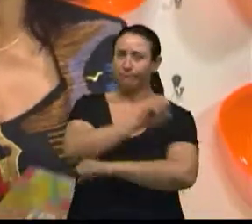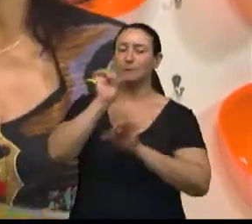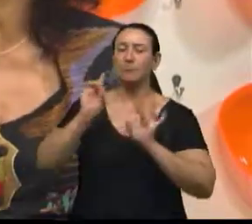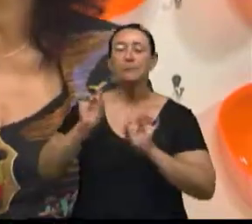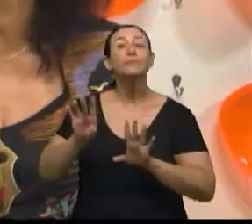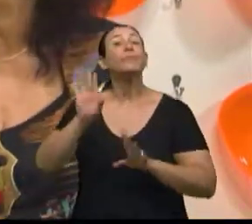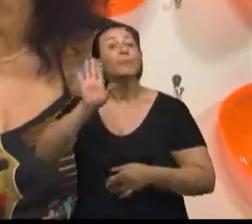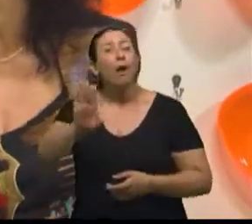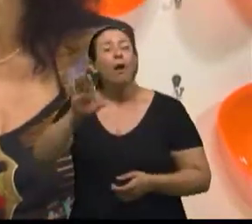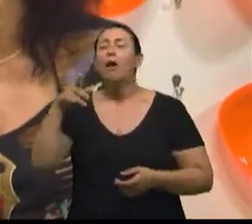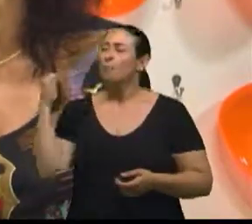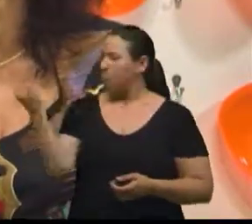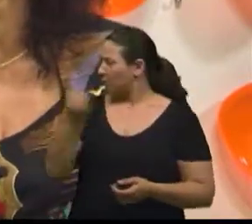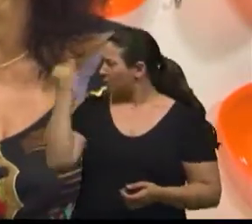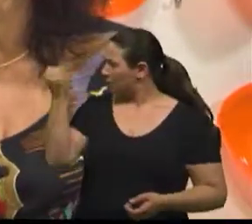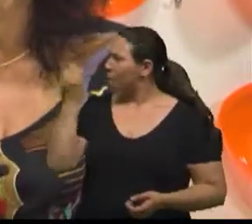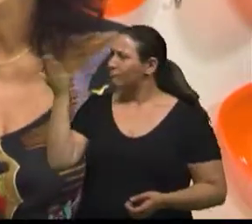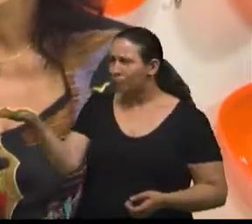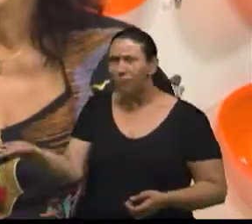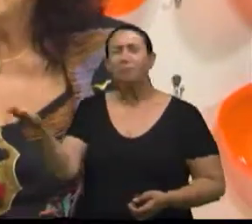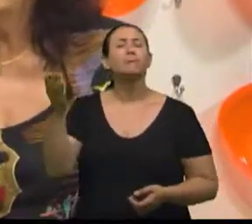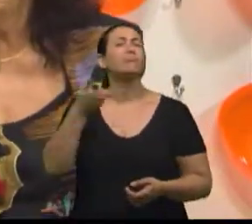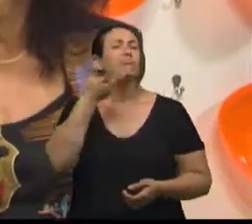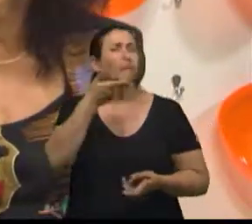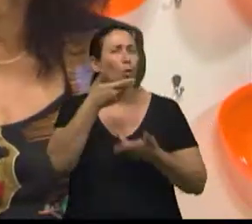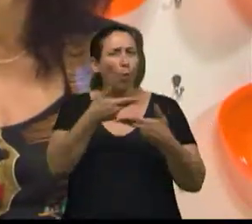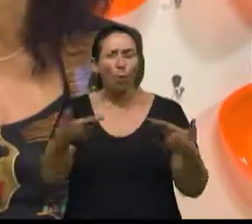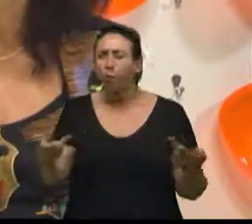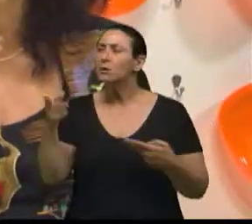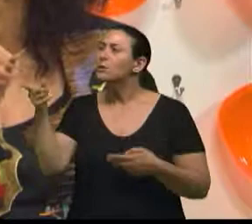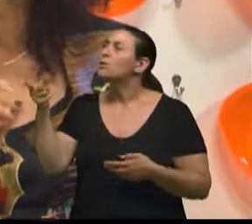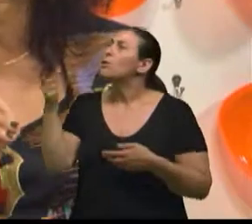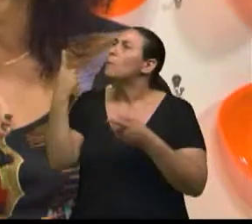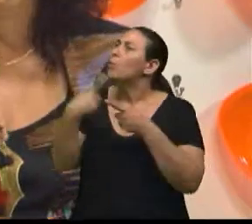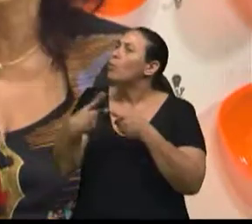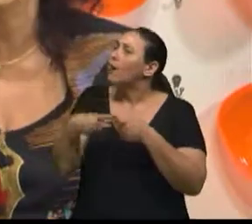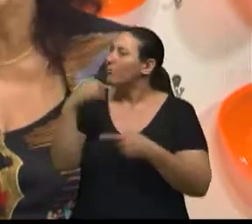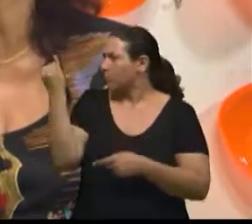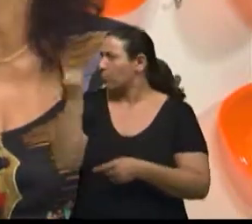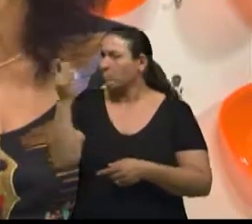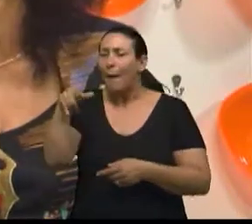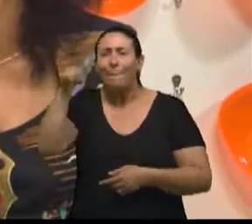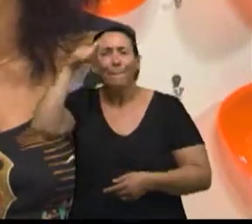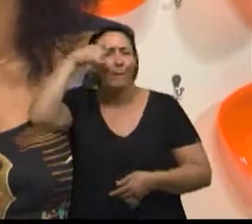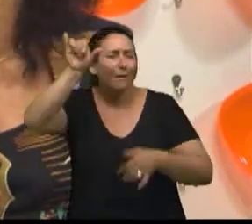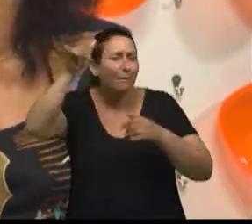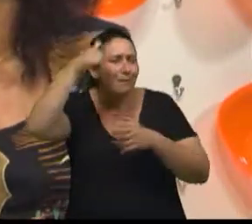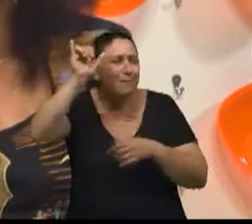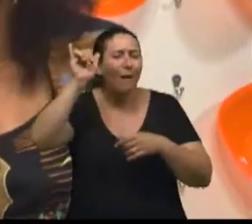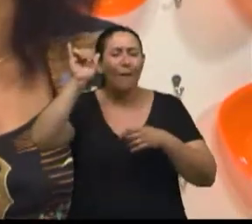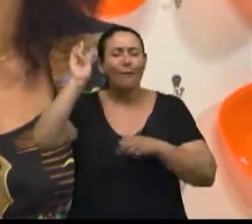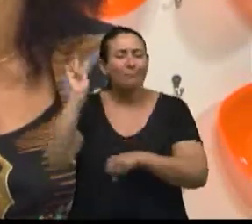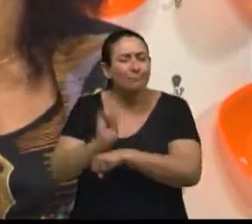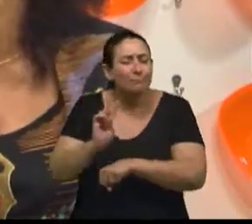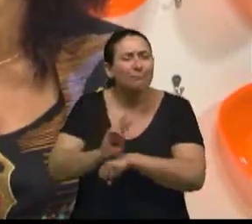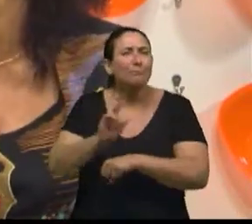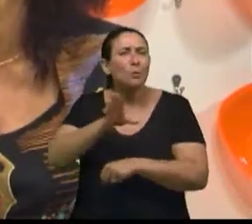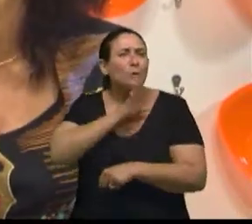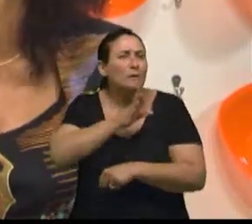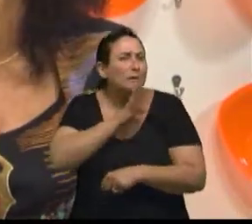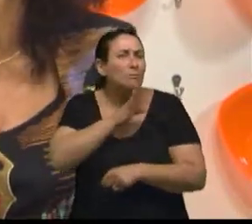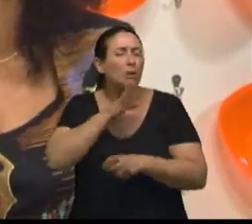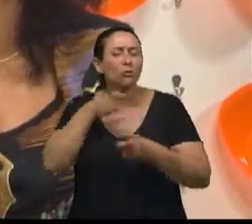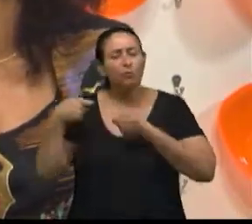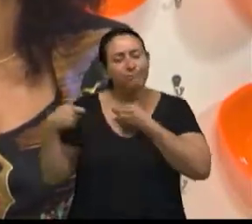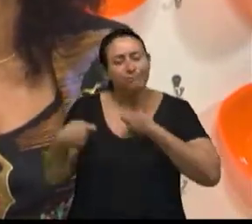importantíssimas informações que o senhor está nos dando. Isso eu também chamo de prevenção, porque o conhecimento é que também gerencia a nossa